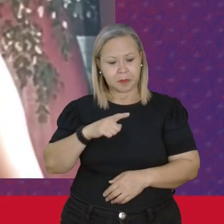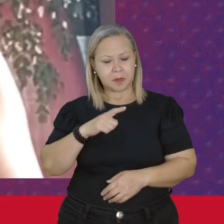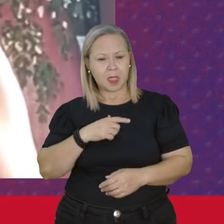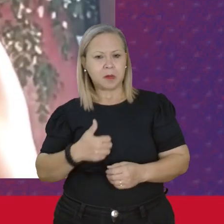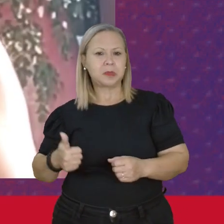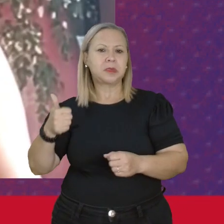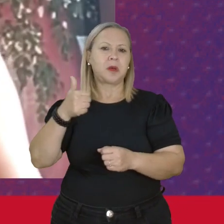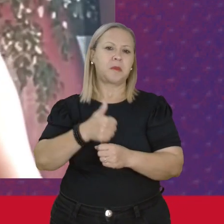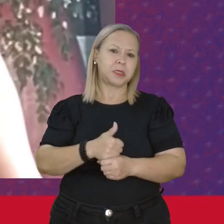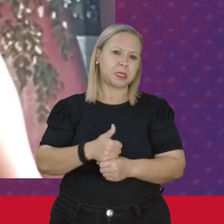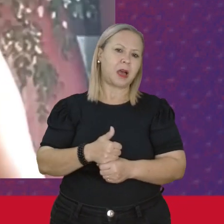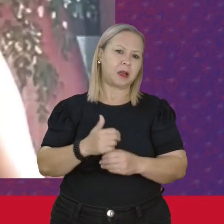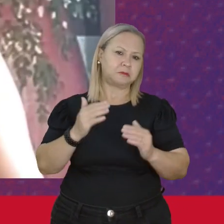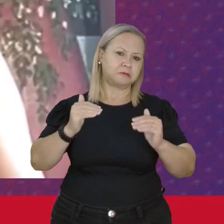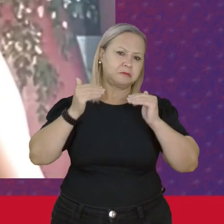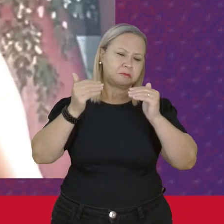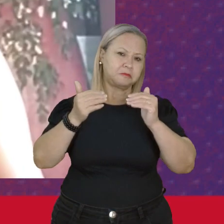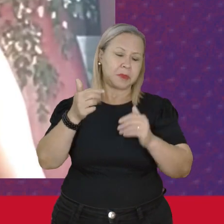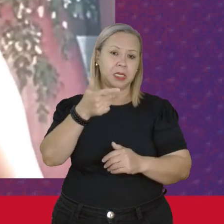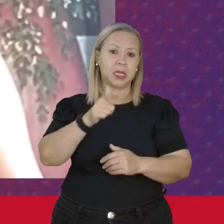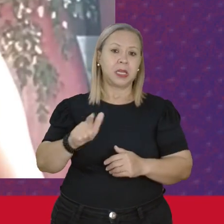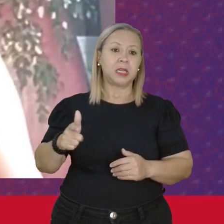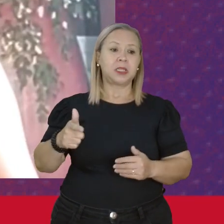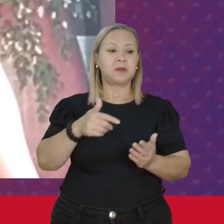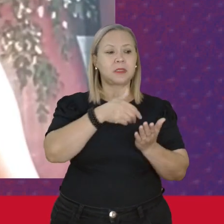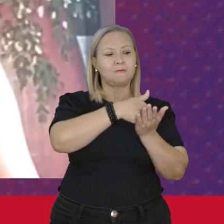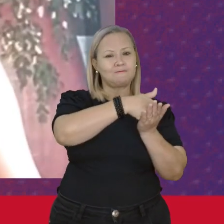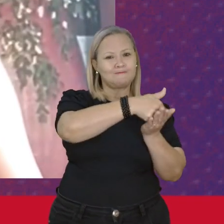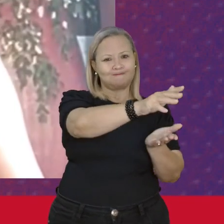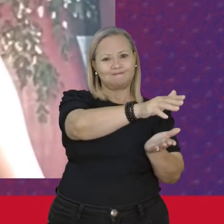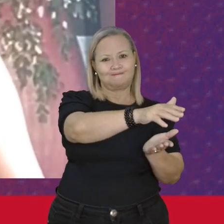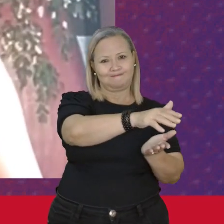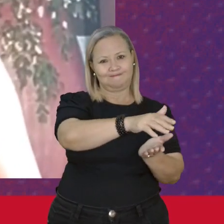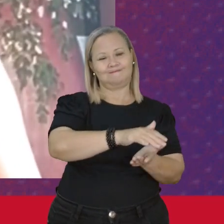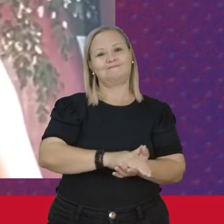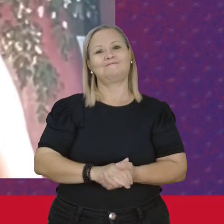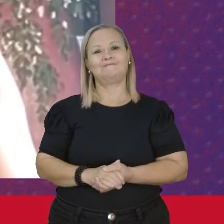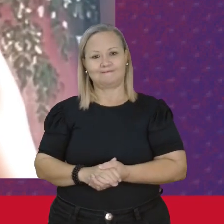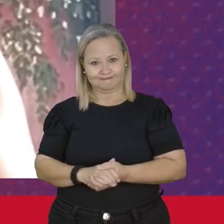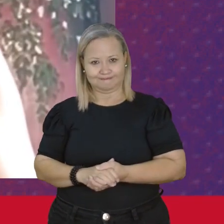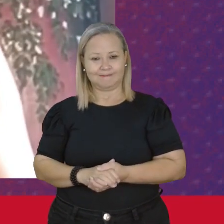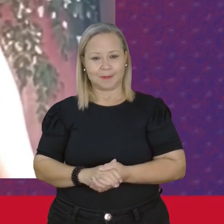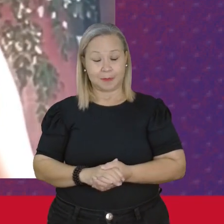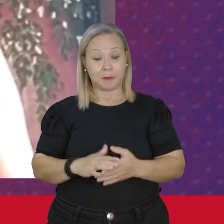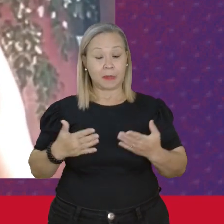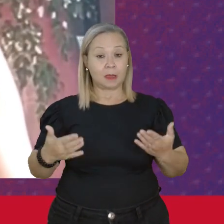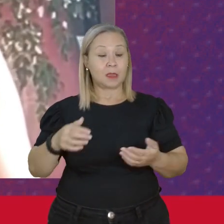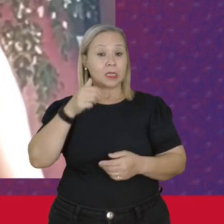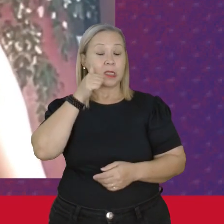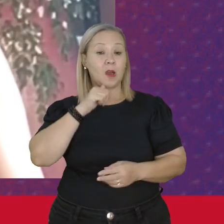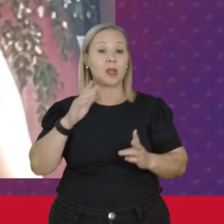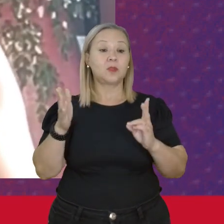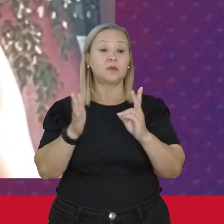Tem outros Que são Eliminados Então As mulheres